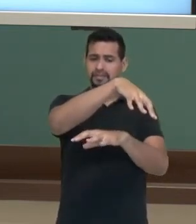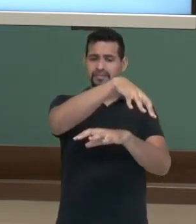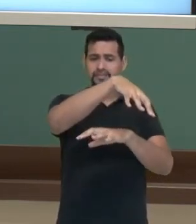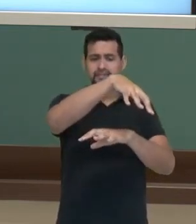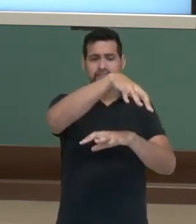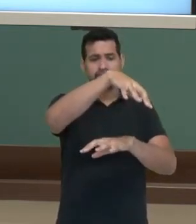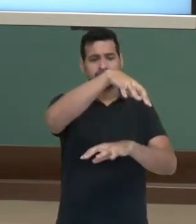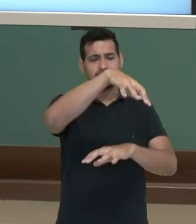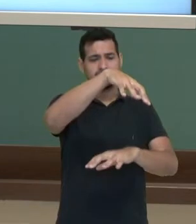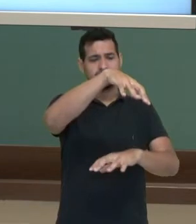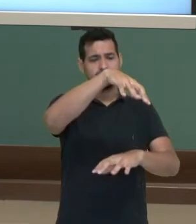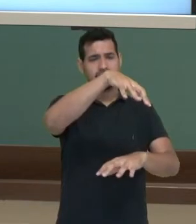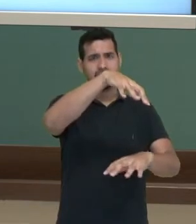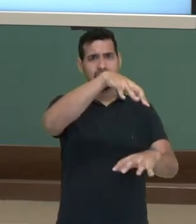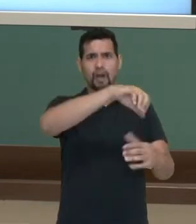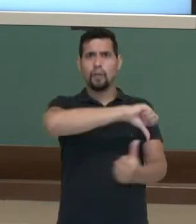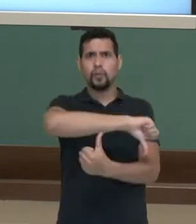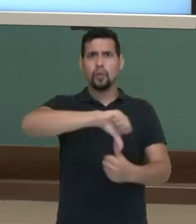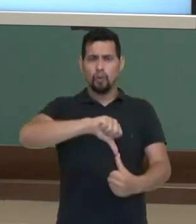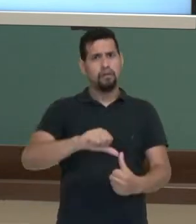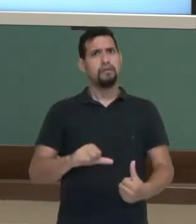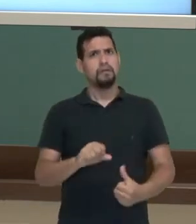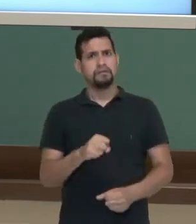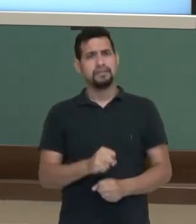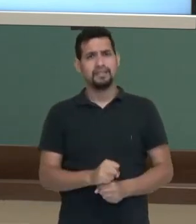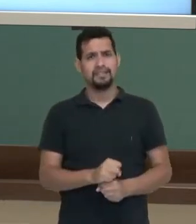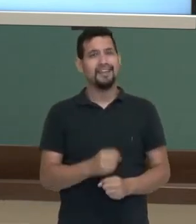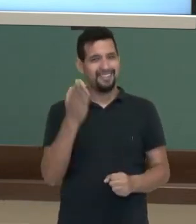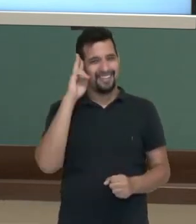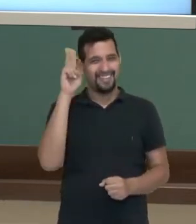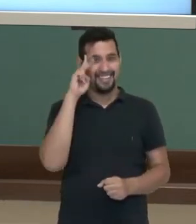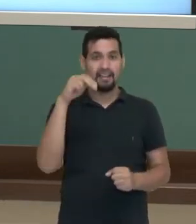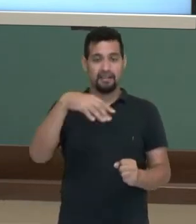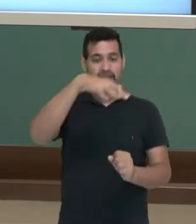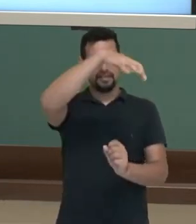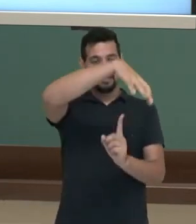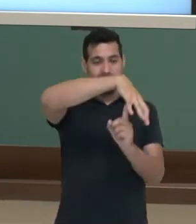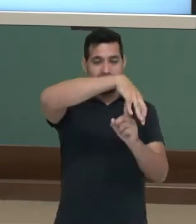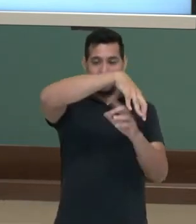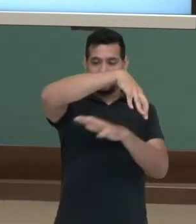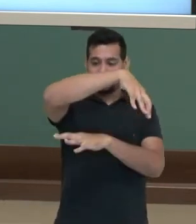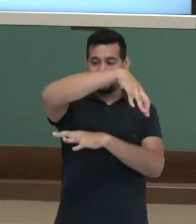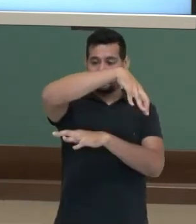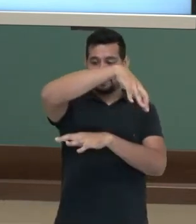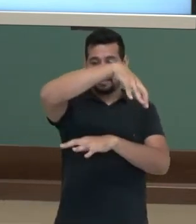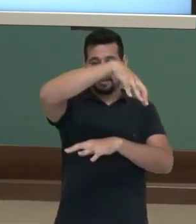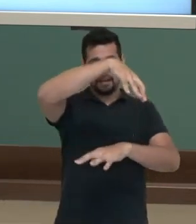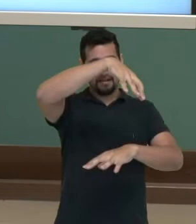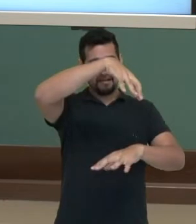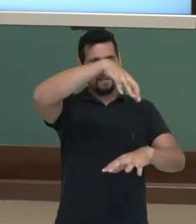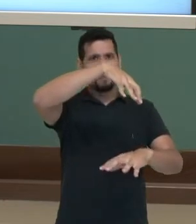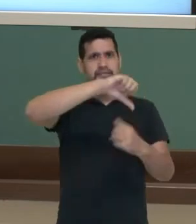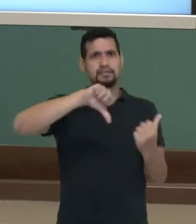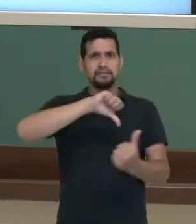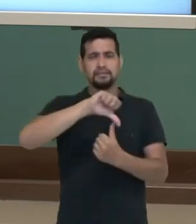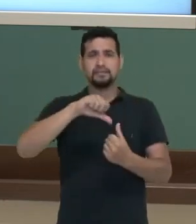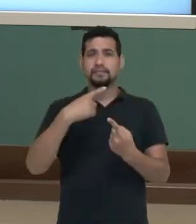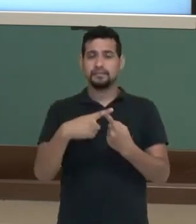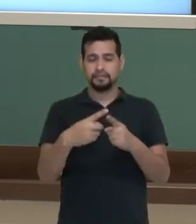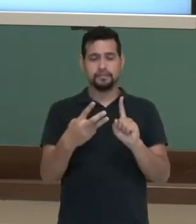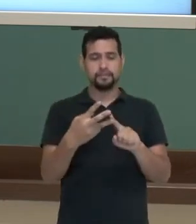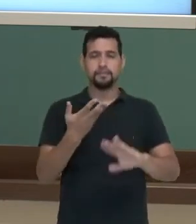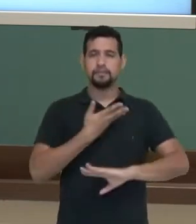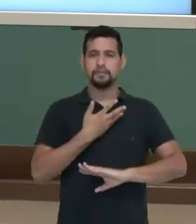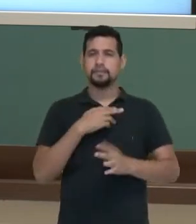sombra. Se deslocou, não está mais o lado esquerdo. Parece que está indo para a região central. E nessa terceira